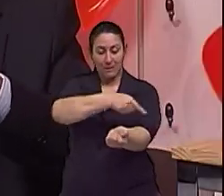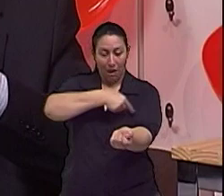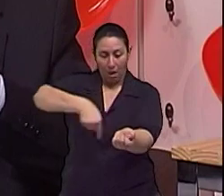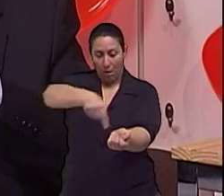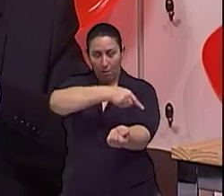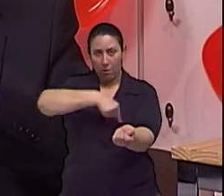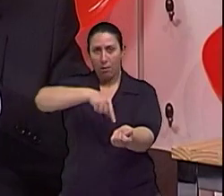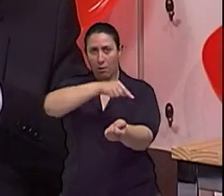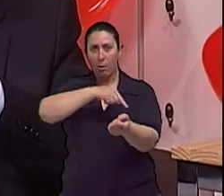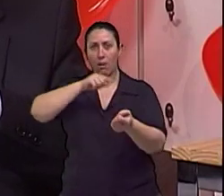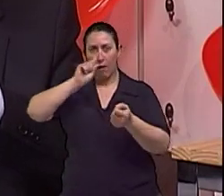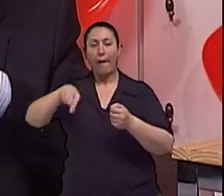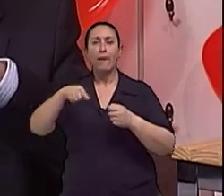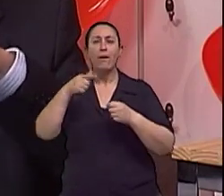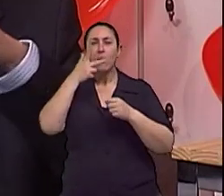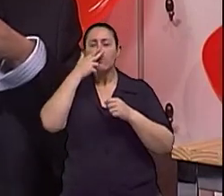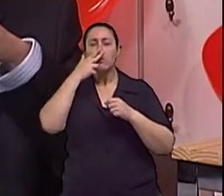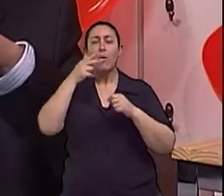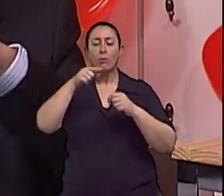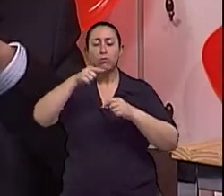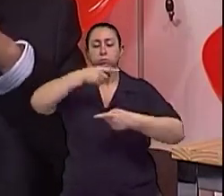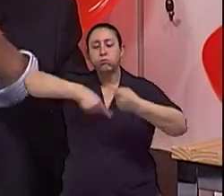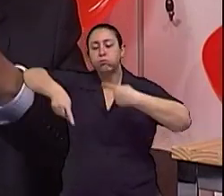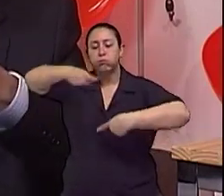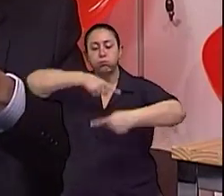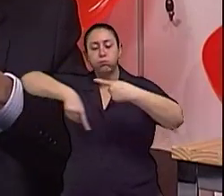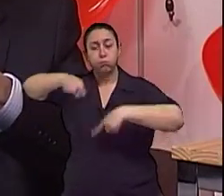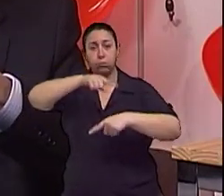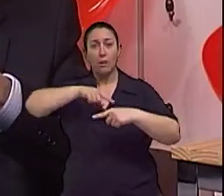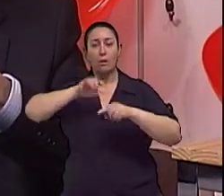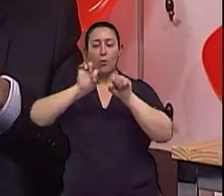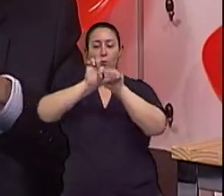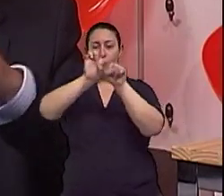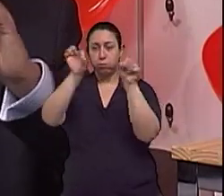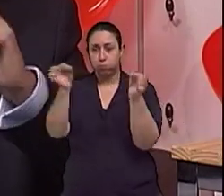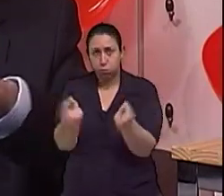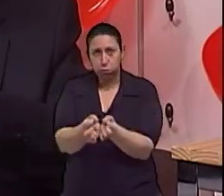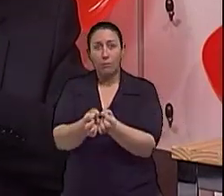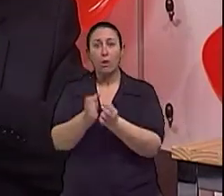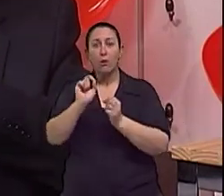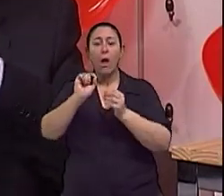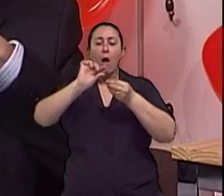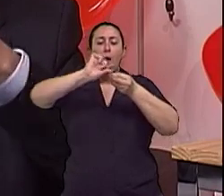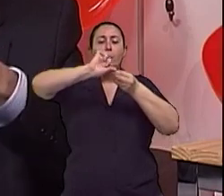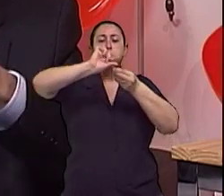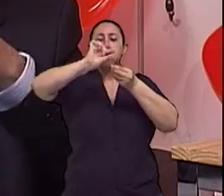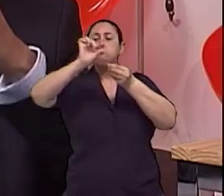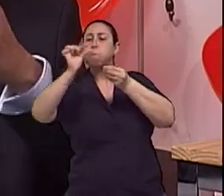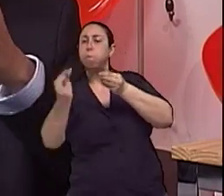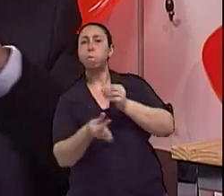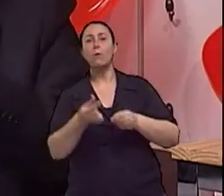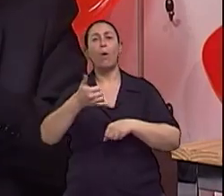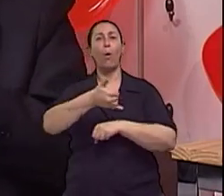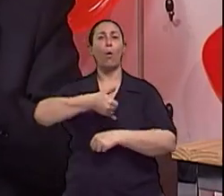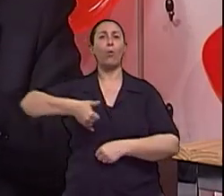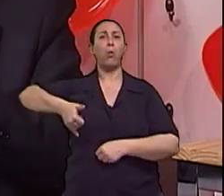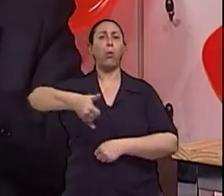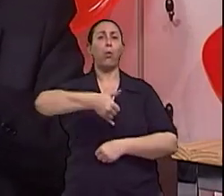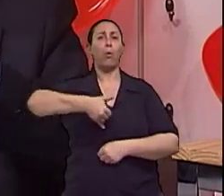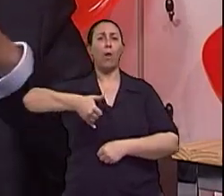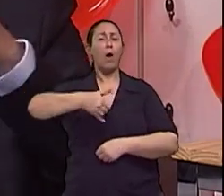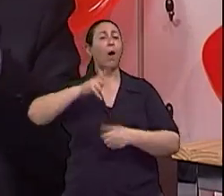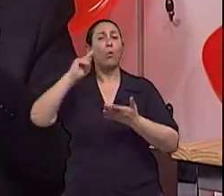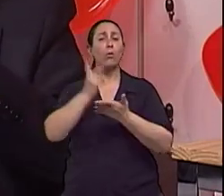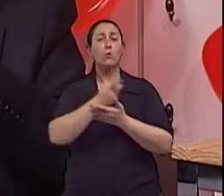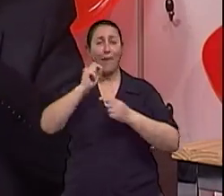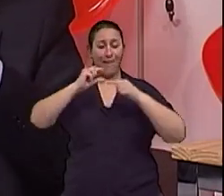é um fator mecânico, né? Na realidade, tu tem uma quantidade de gordura maior ao redor que faz com que as artérias e veias tenham uma compressão.